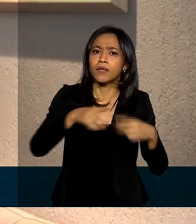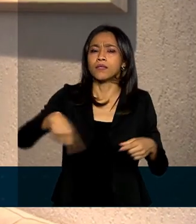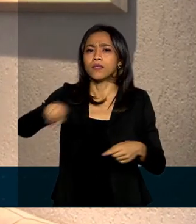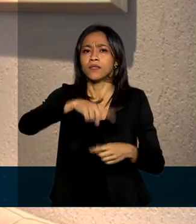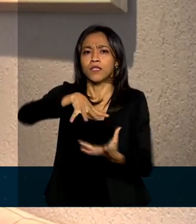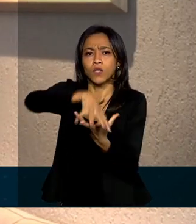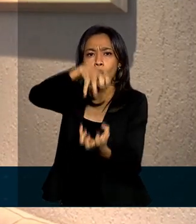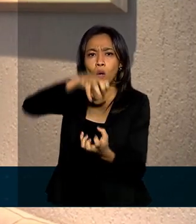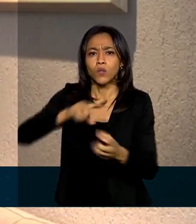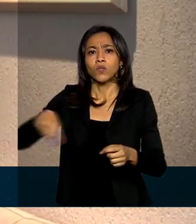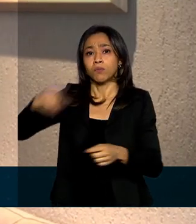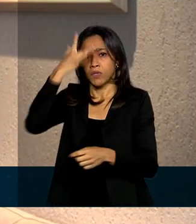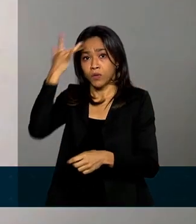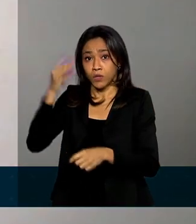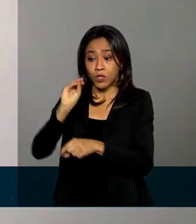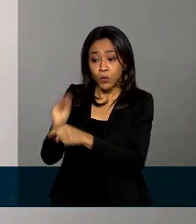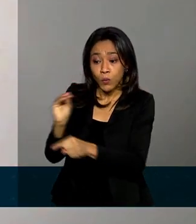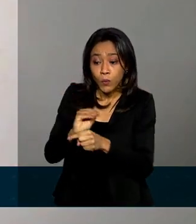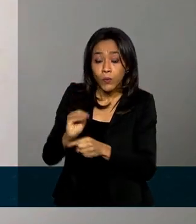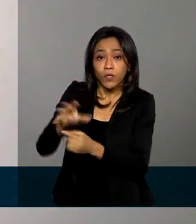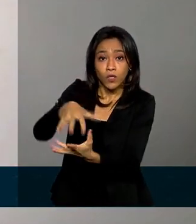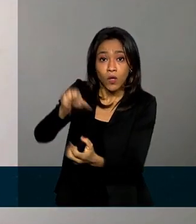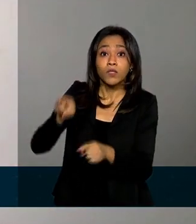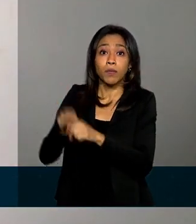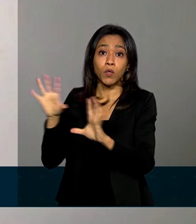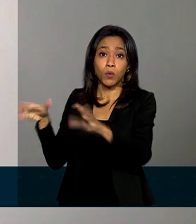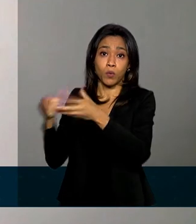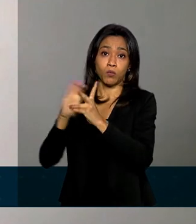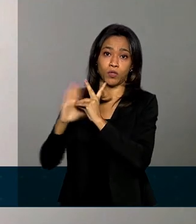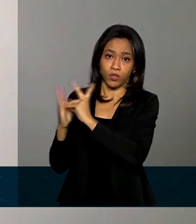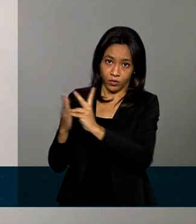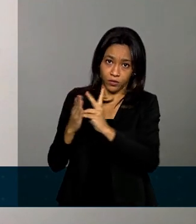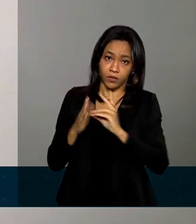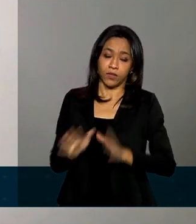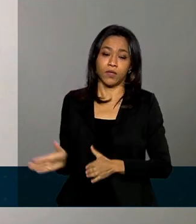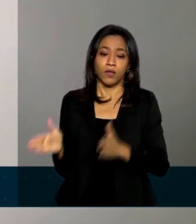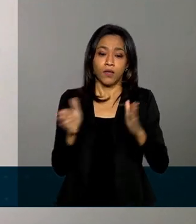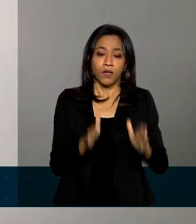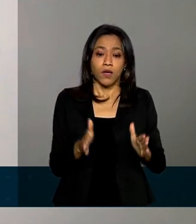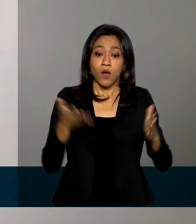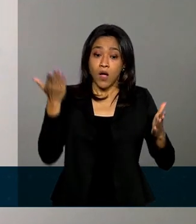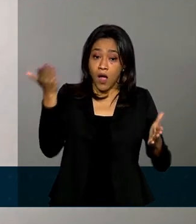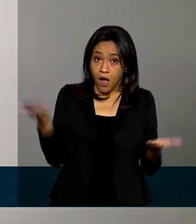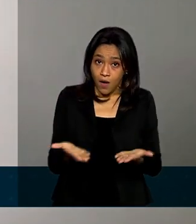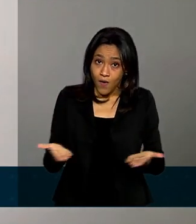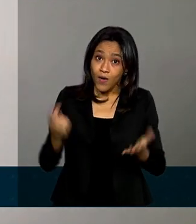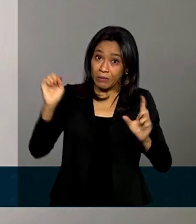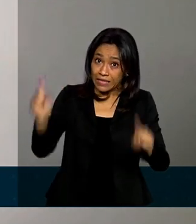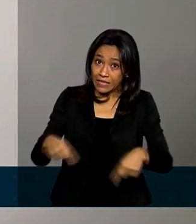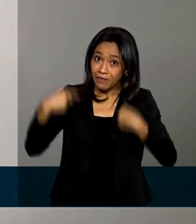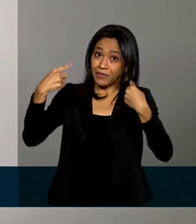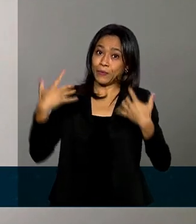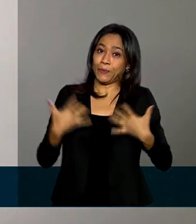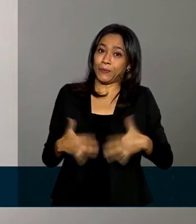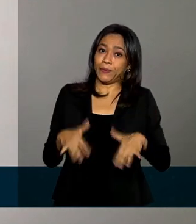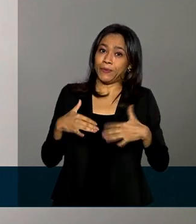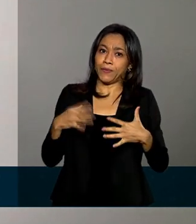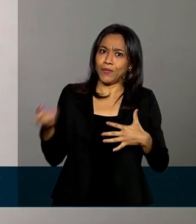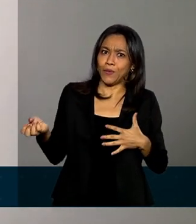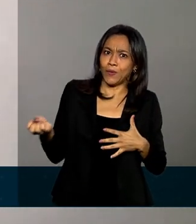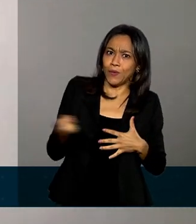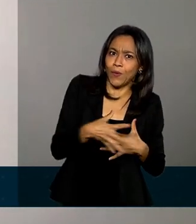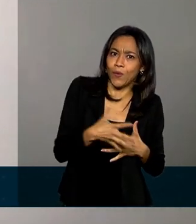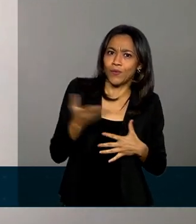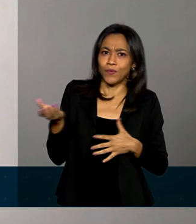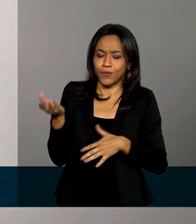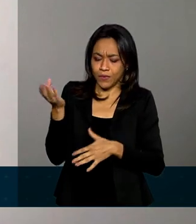cuidadores e indígenas. É um desafio que também vamos estar agora trabalhando com um novo